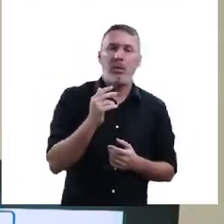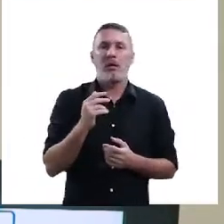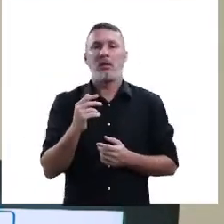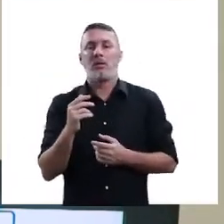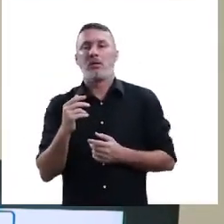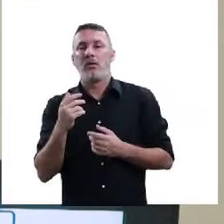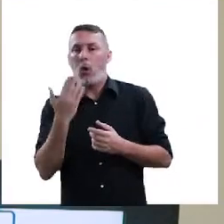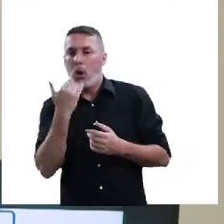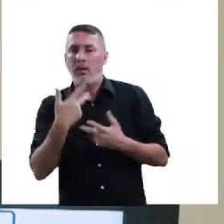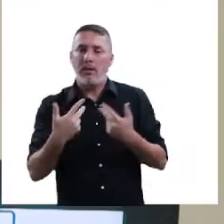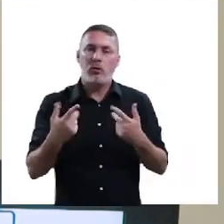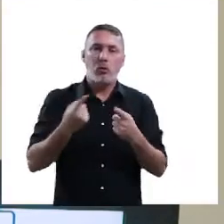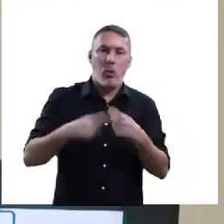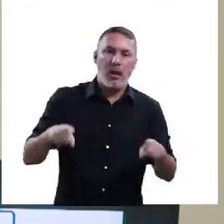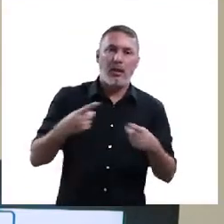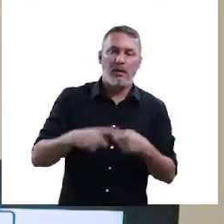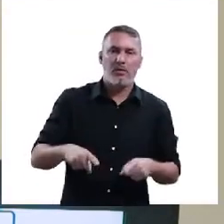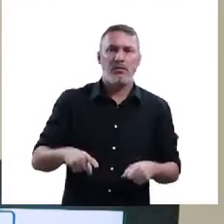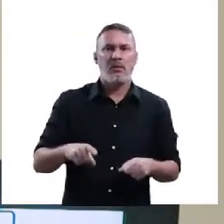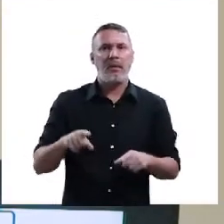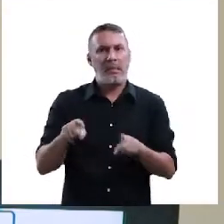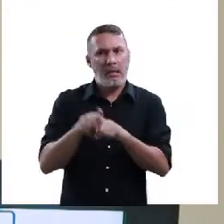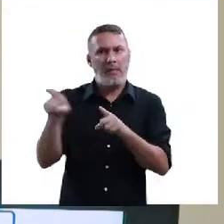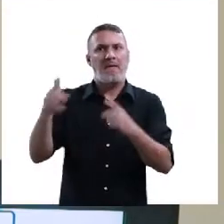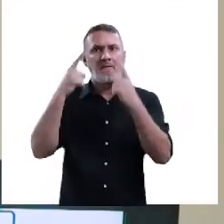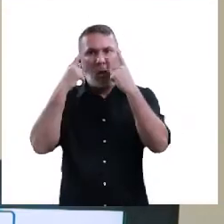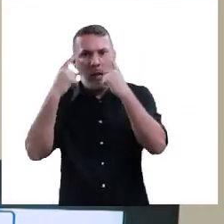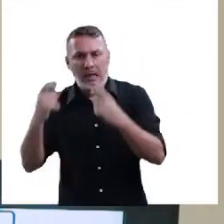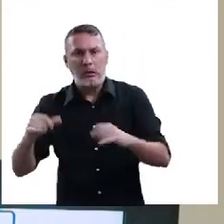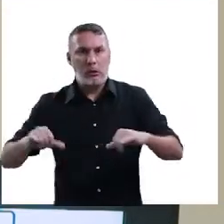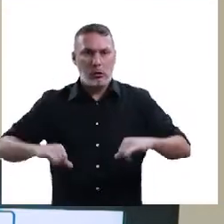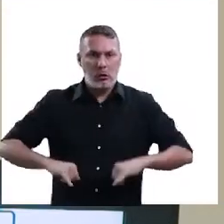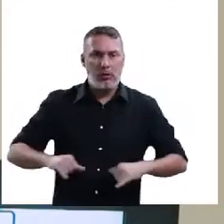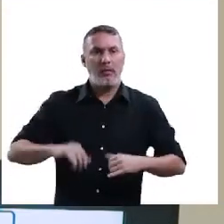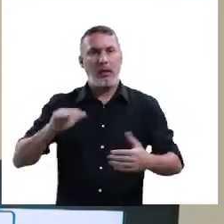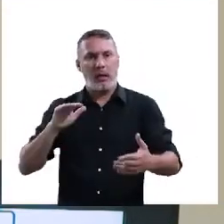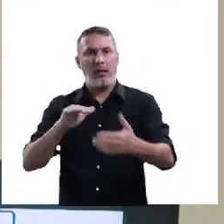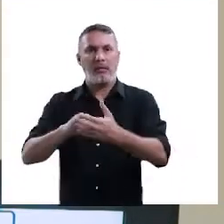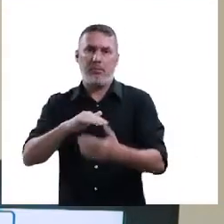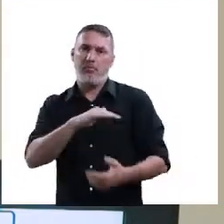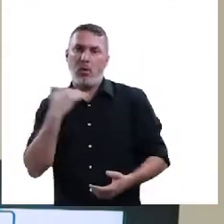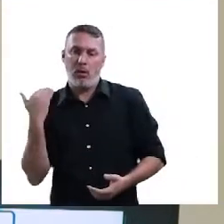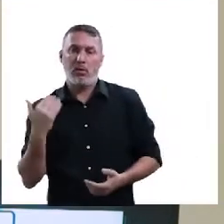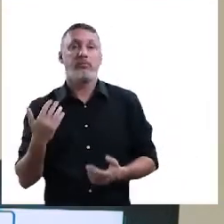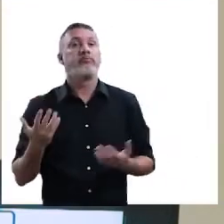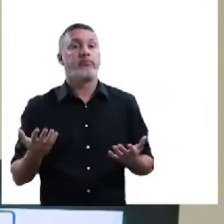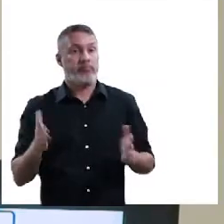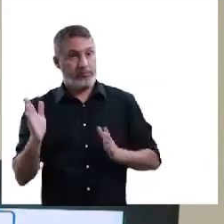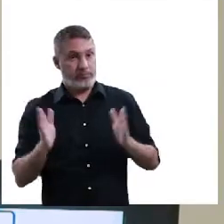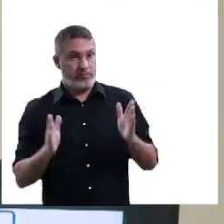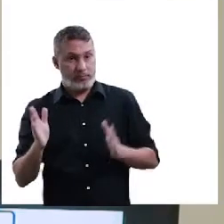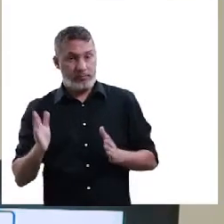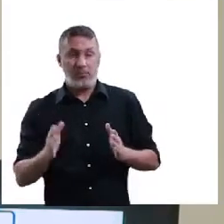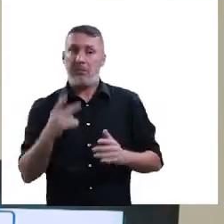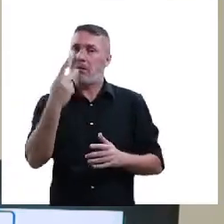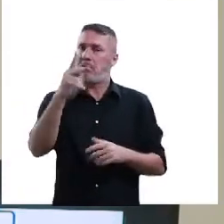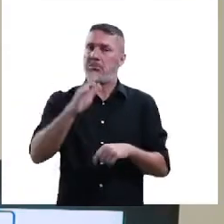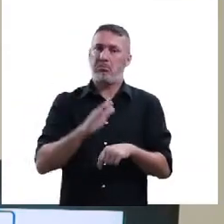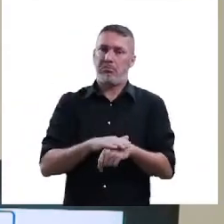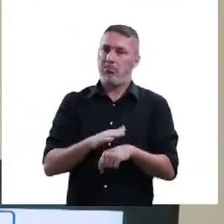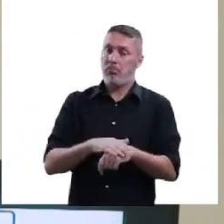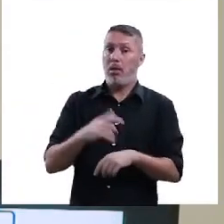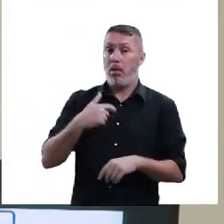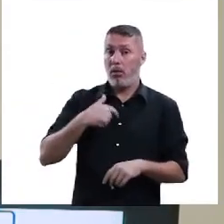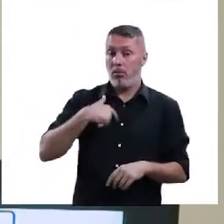mas também, eles passam por um sério tipo de violência, chegando à morte, que é, né, o ápice ali. Aí é seu critério.